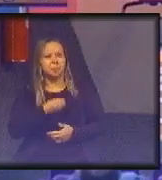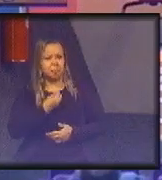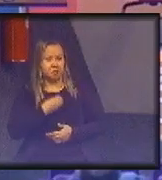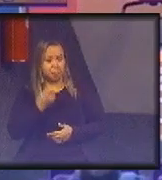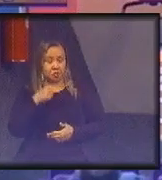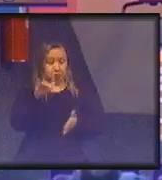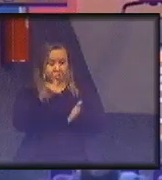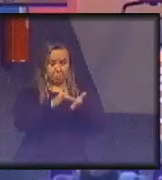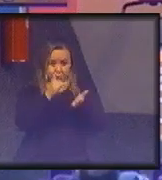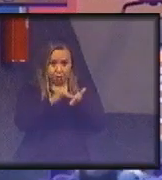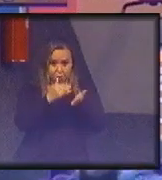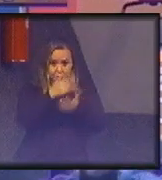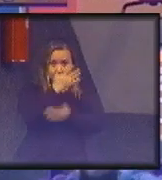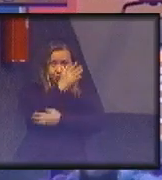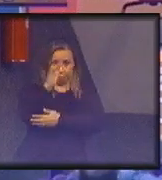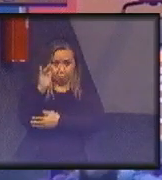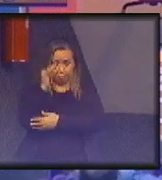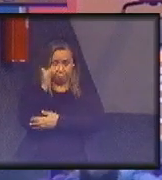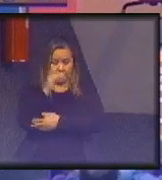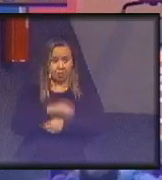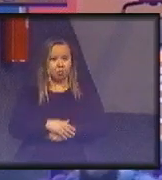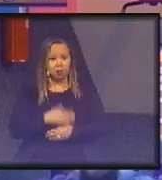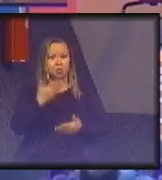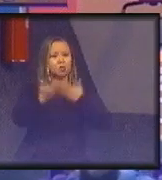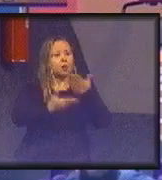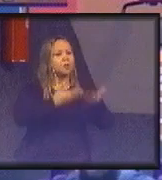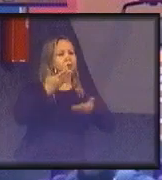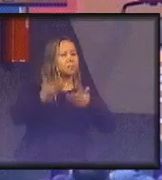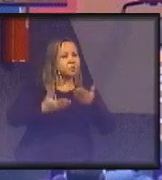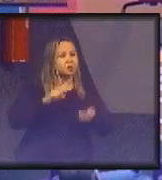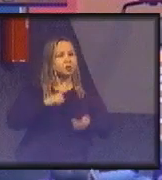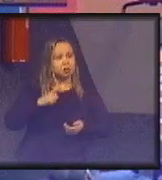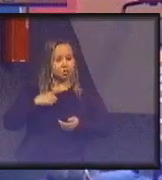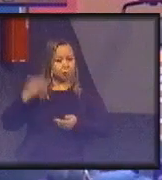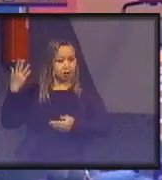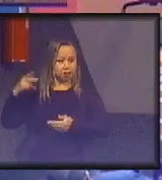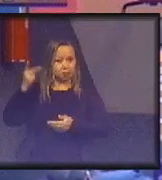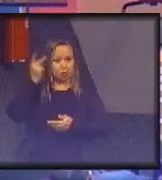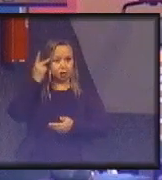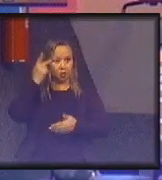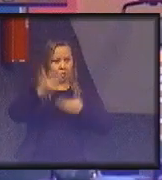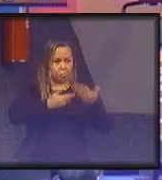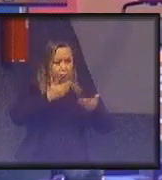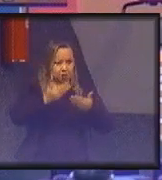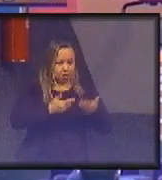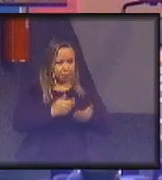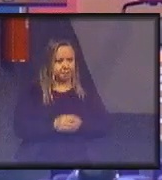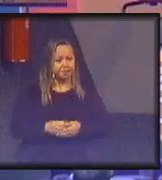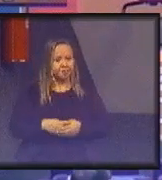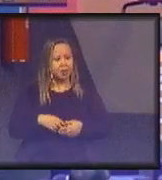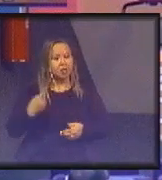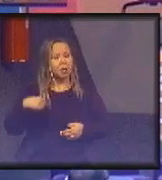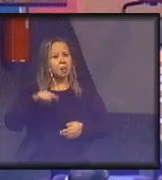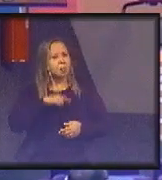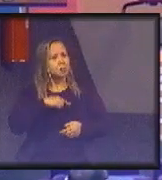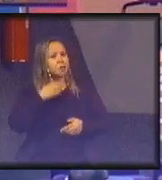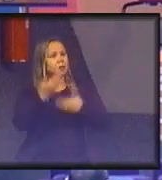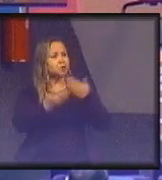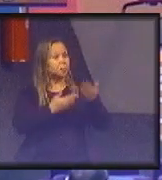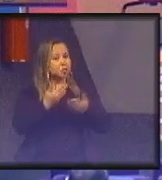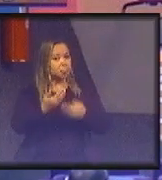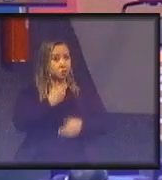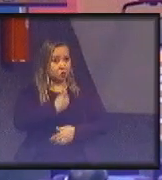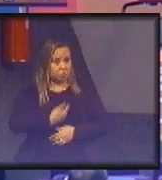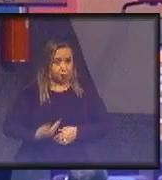fui secretário de meio ambiente e volto ao rodízio para vocês. Ao mesmo tempo que a gente fazia rodízio em São Paulo, o